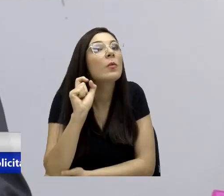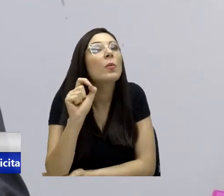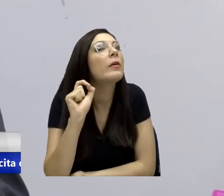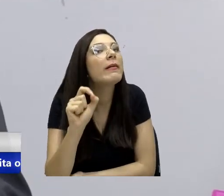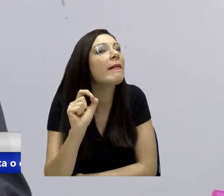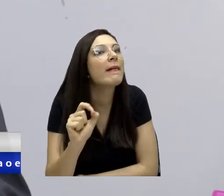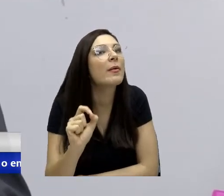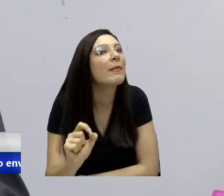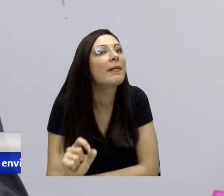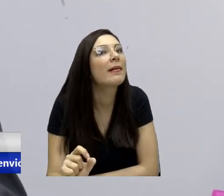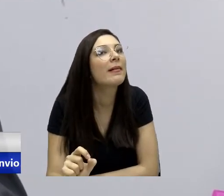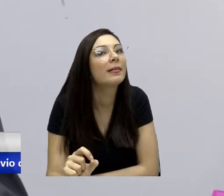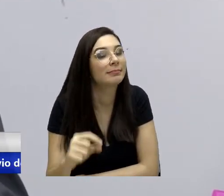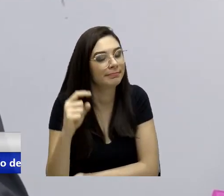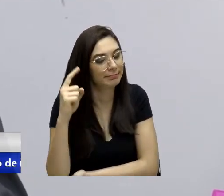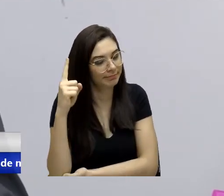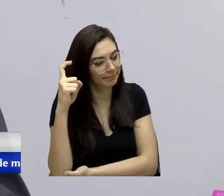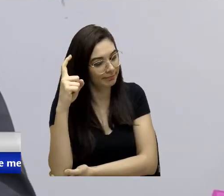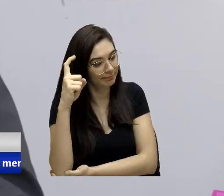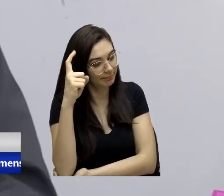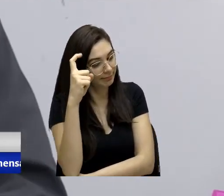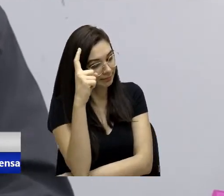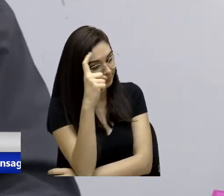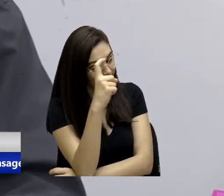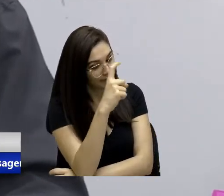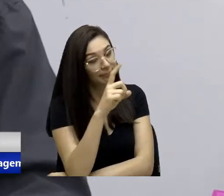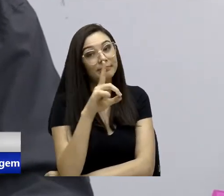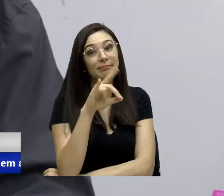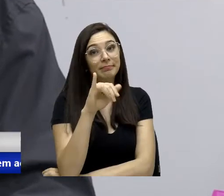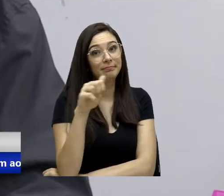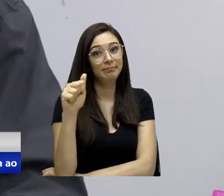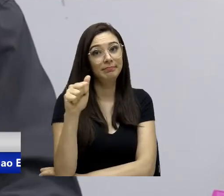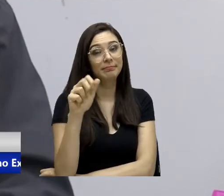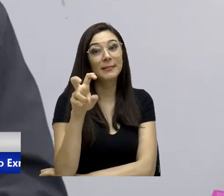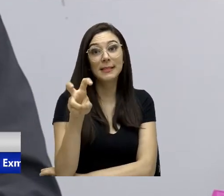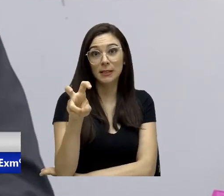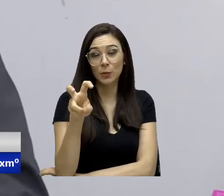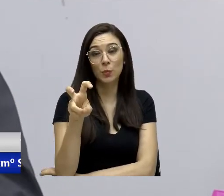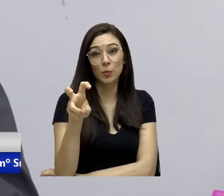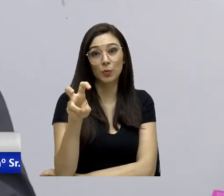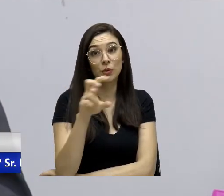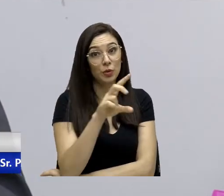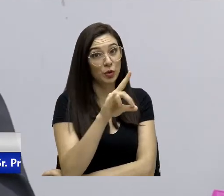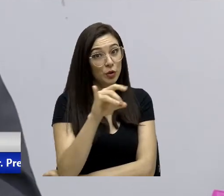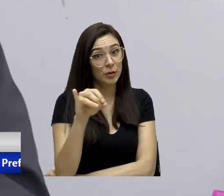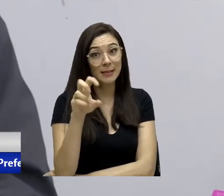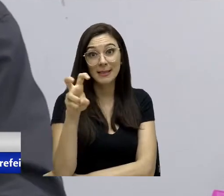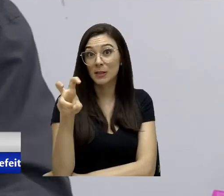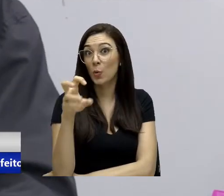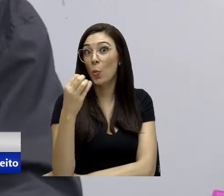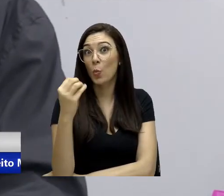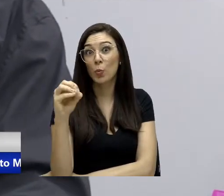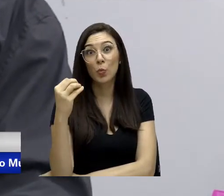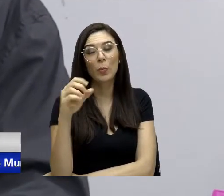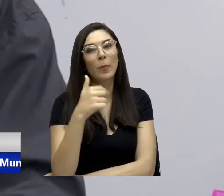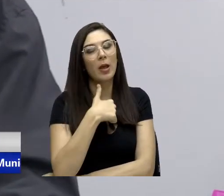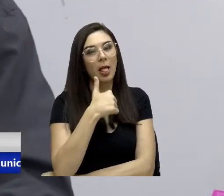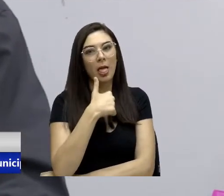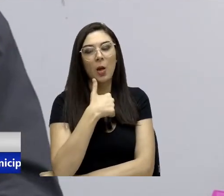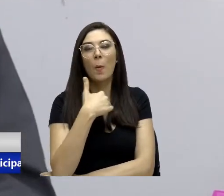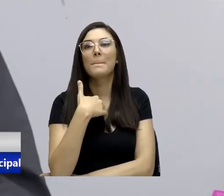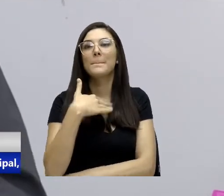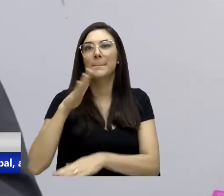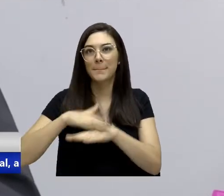É difícil. No dia 5, no dia 5 de outubro, eu fiz um